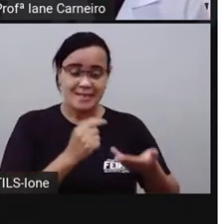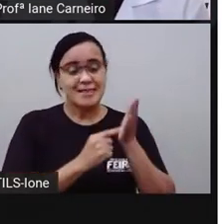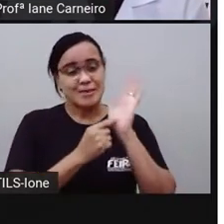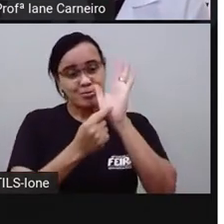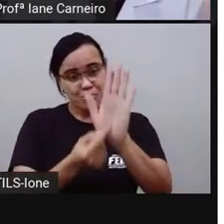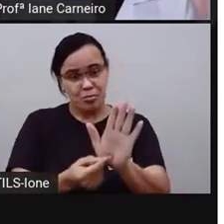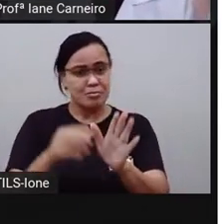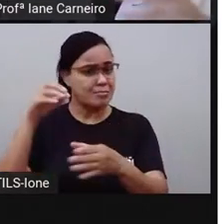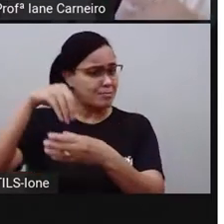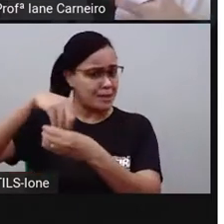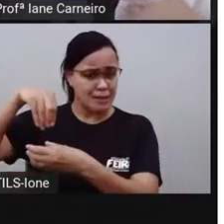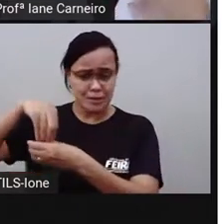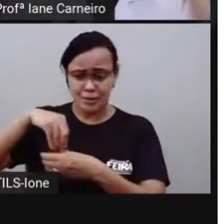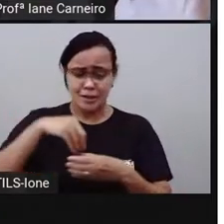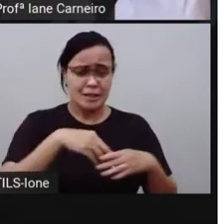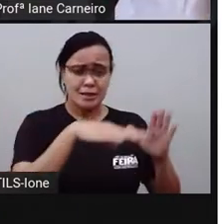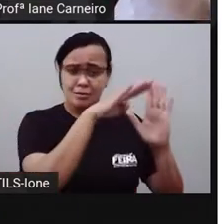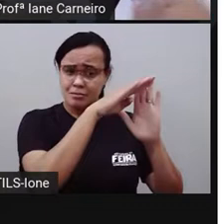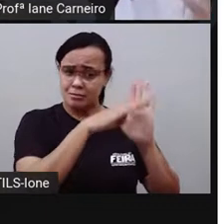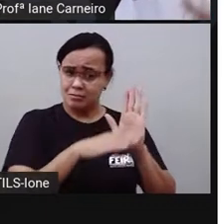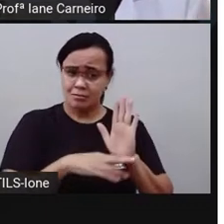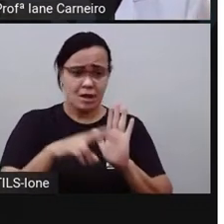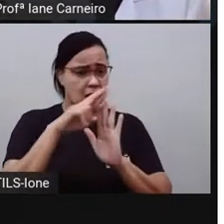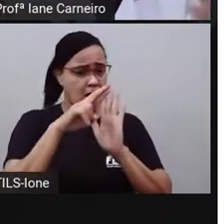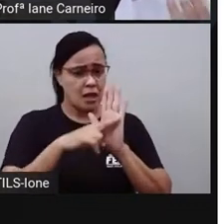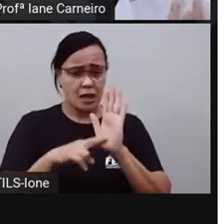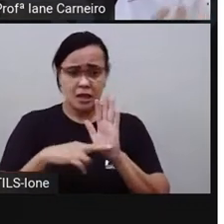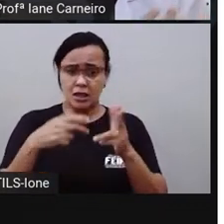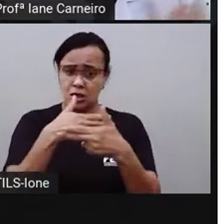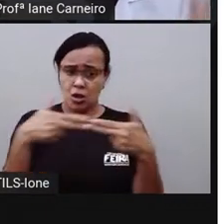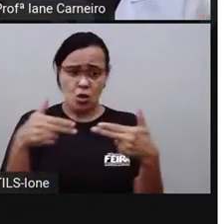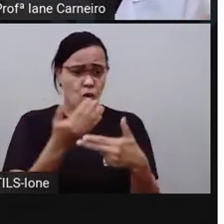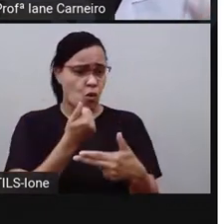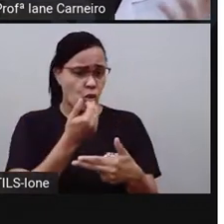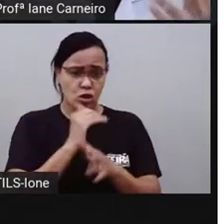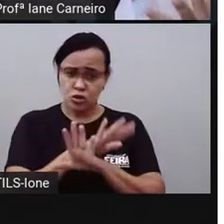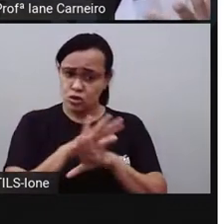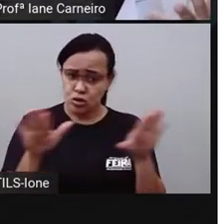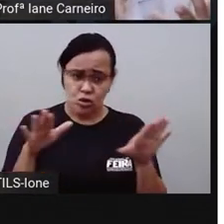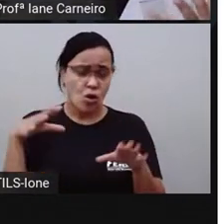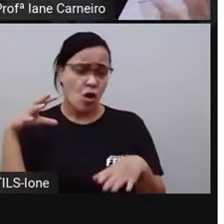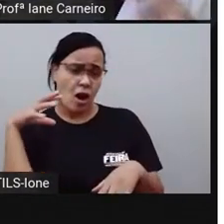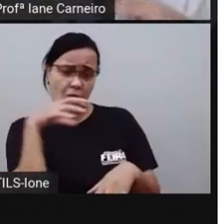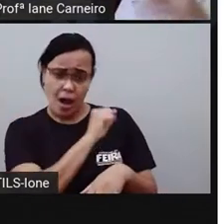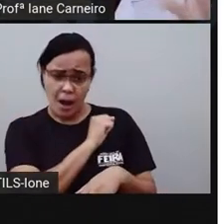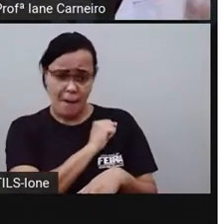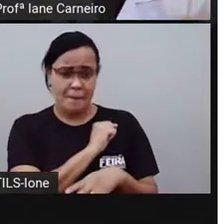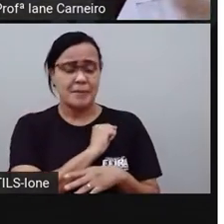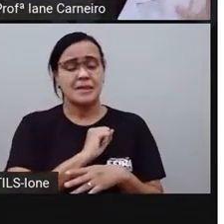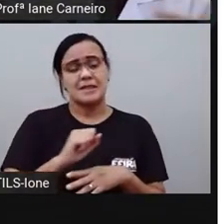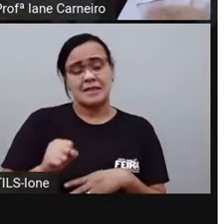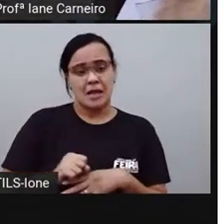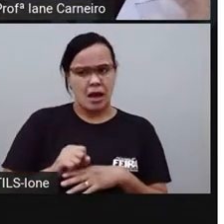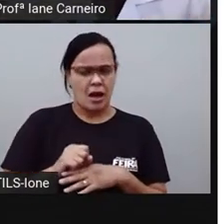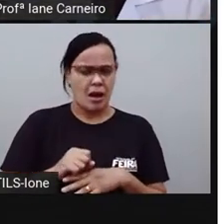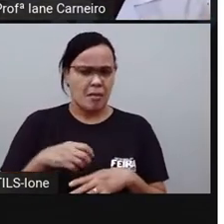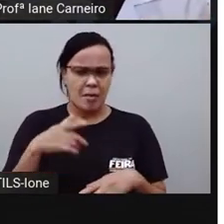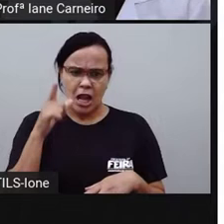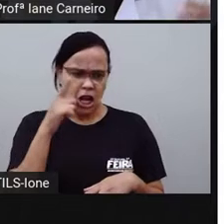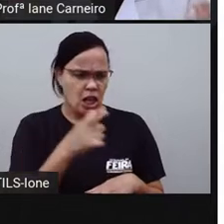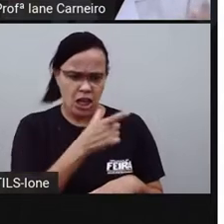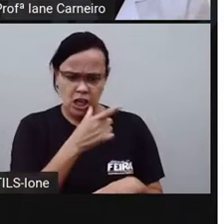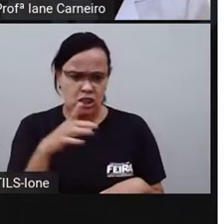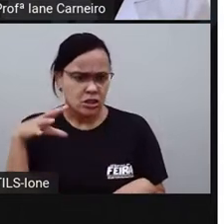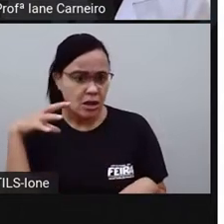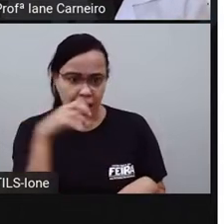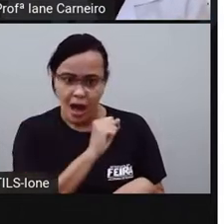receitas. Então, do início ao fim, vem ensinando receitas. Receitas rápidas, receitas para lanches, né? Rápidos.